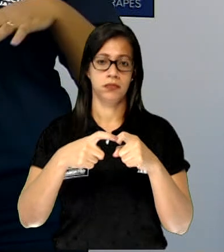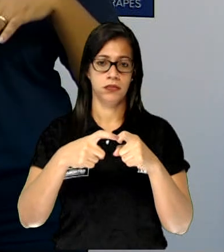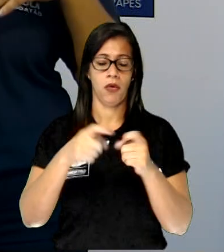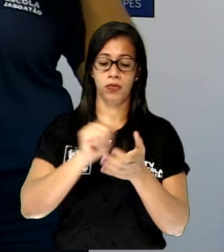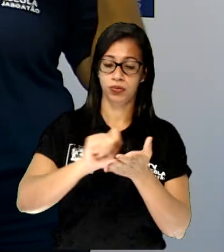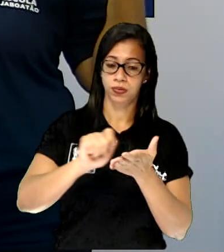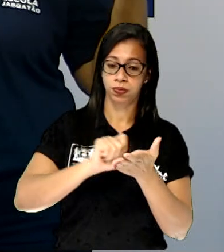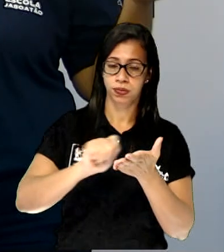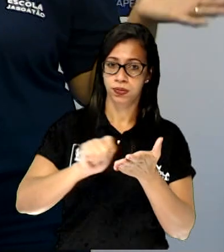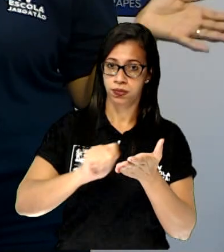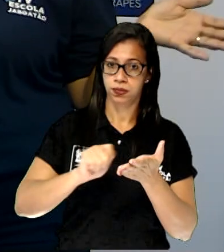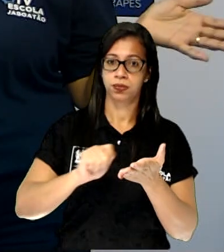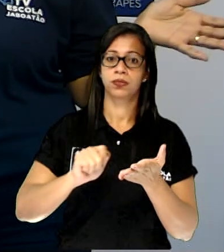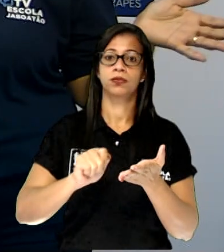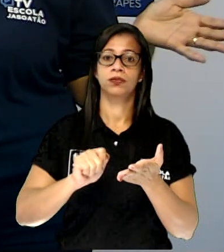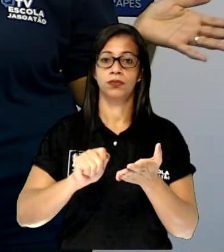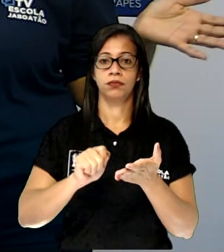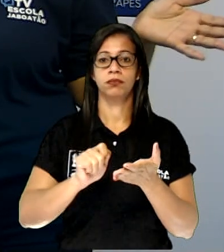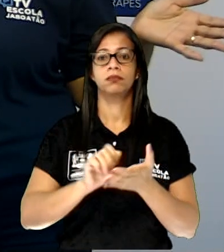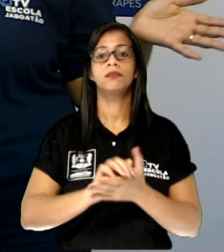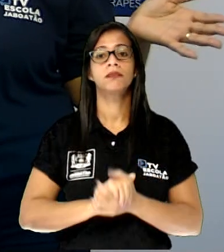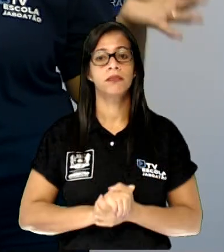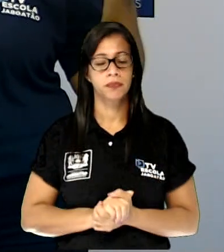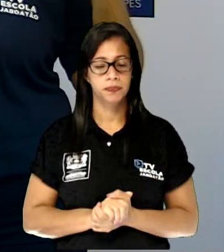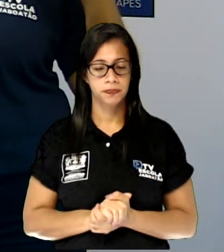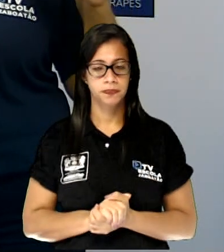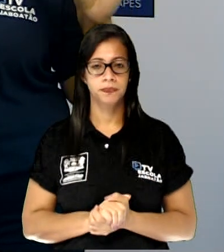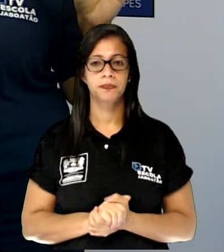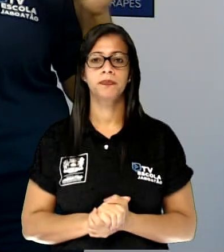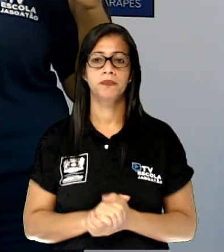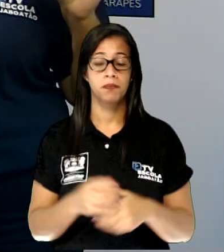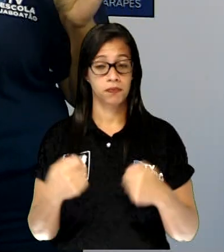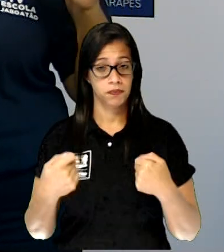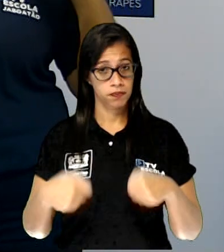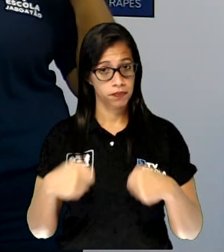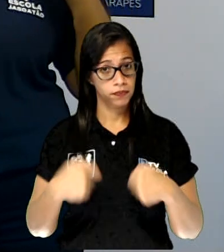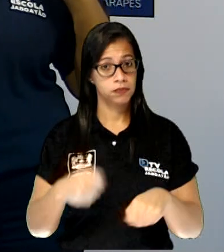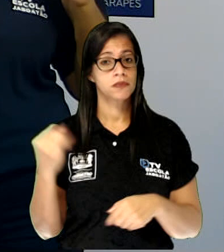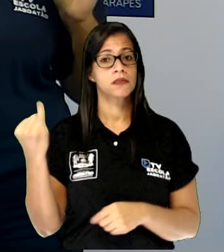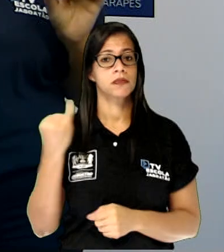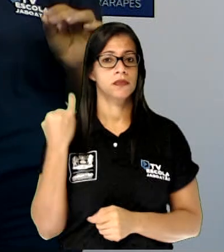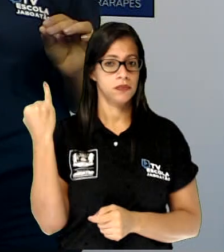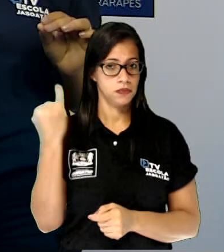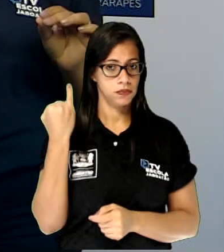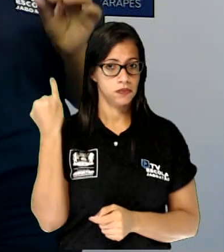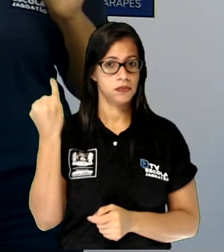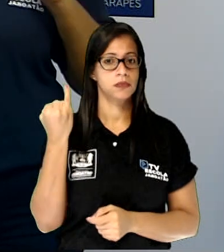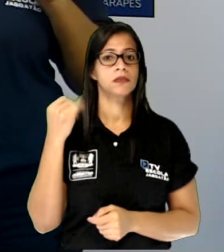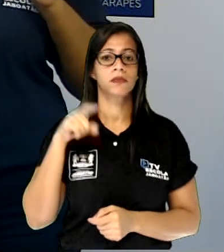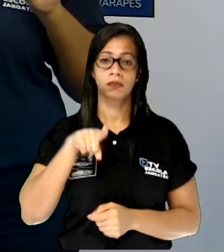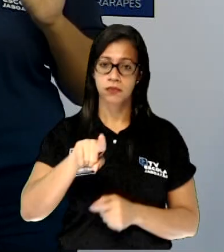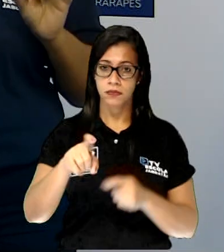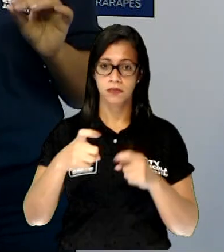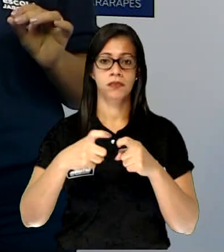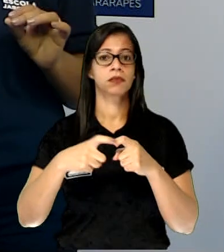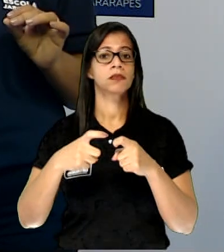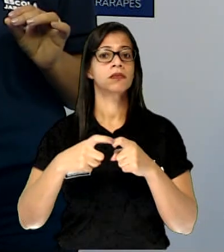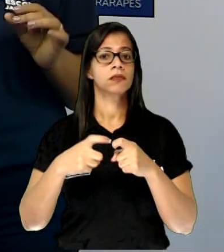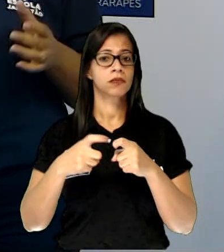e começar a tomar o que for. Não, precisamos primeiro visitar um médico, porque ele é